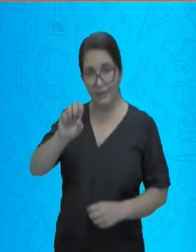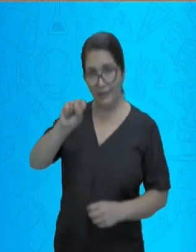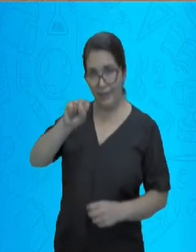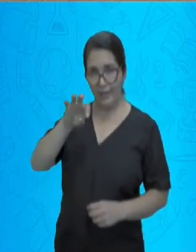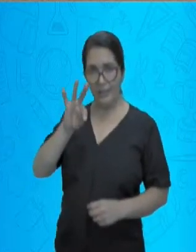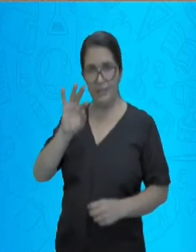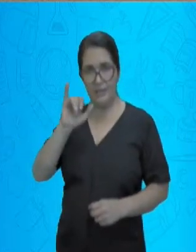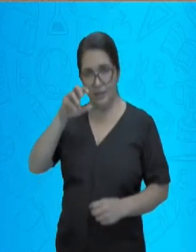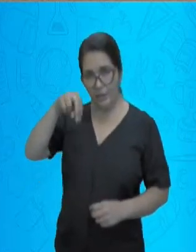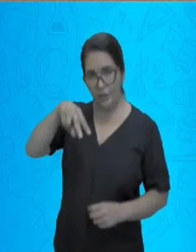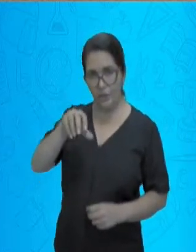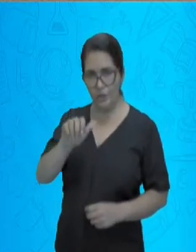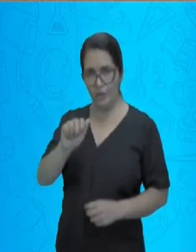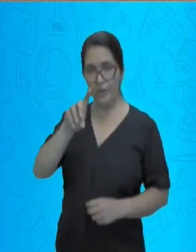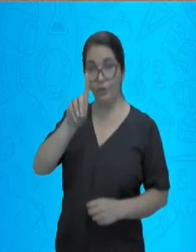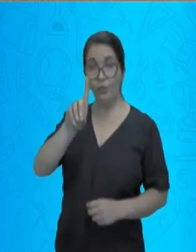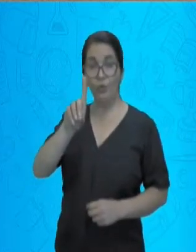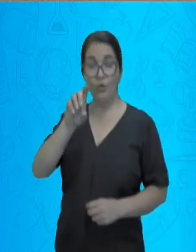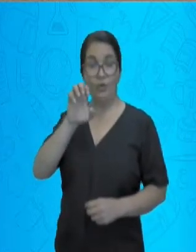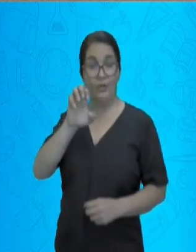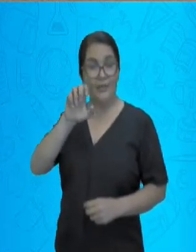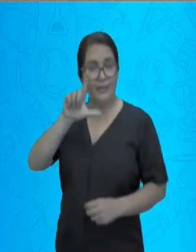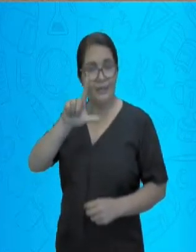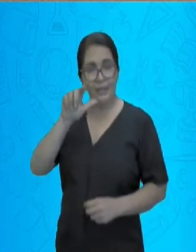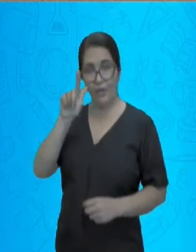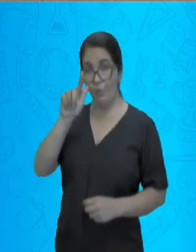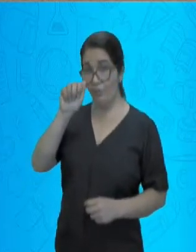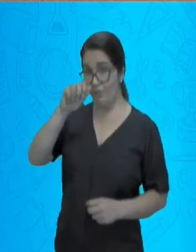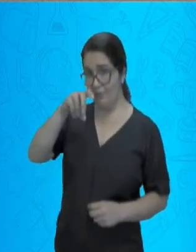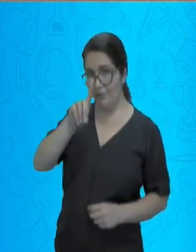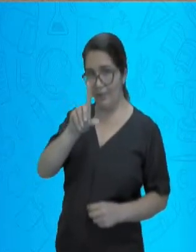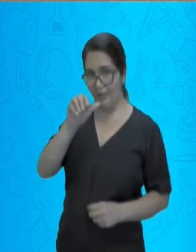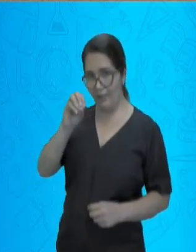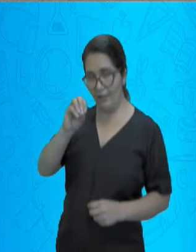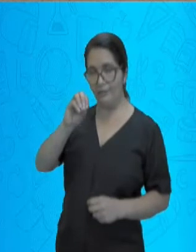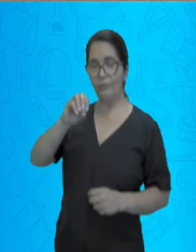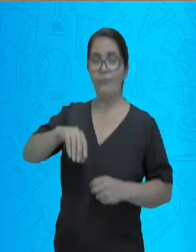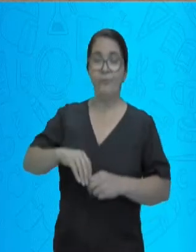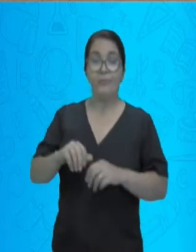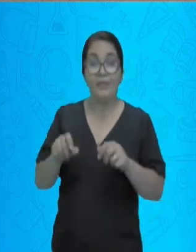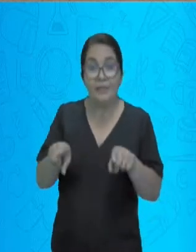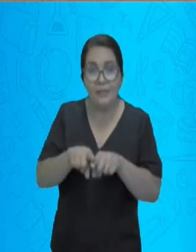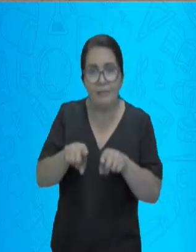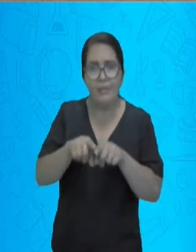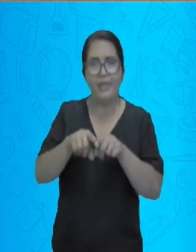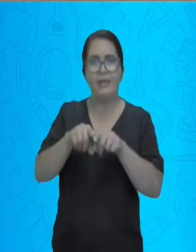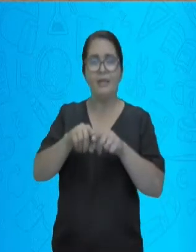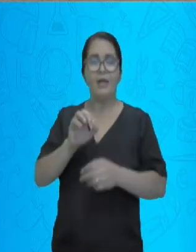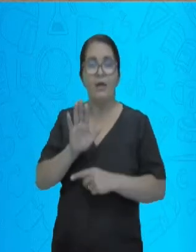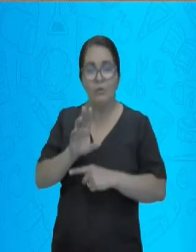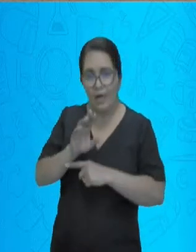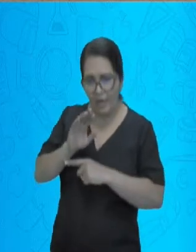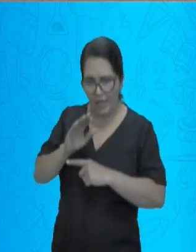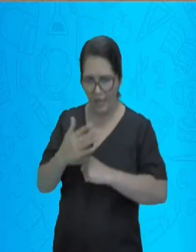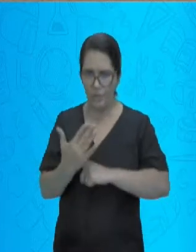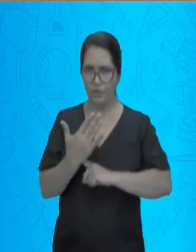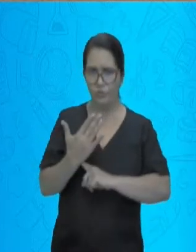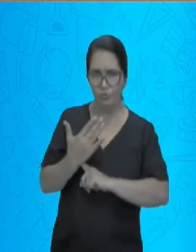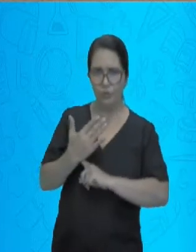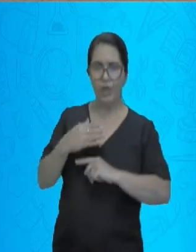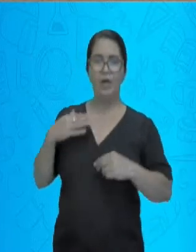por ele ser muito extenso, aonde todo o processo de separação e quebra desses alimentos vão ocorrendo.